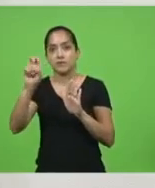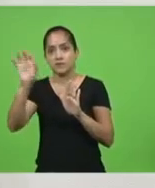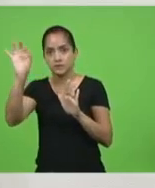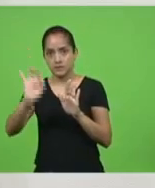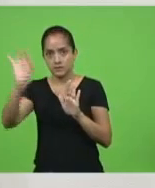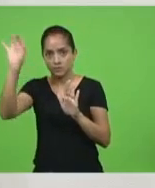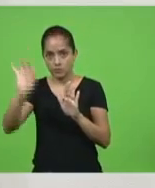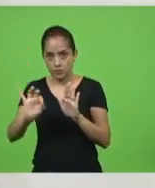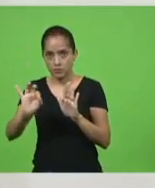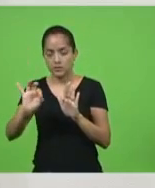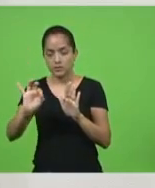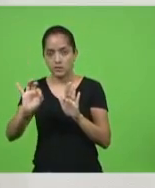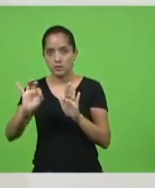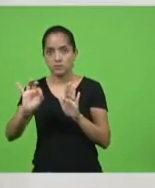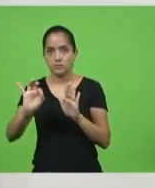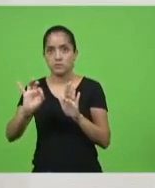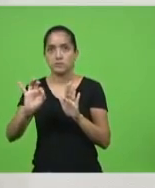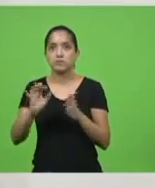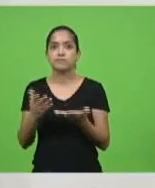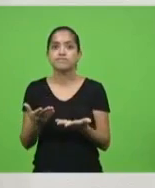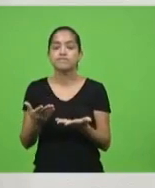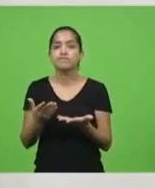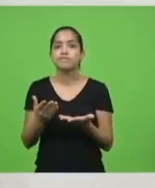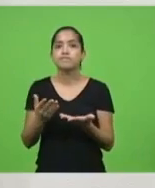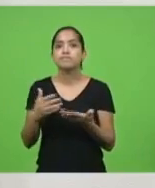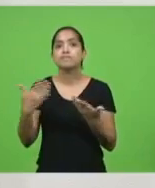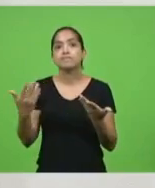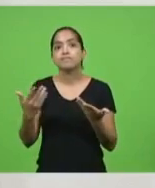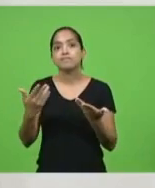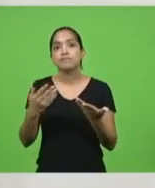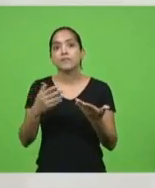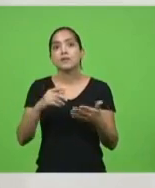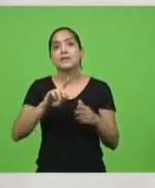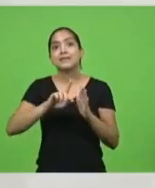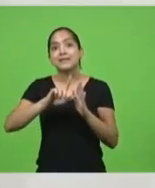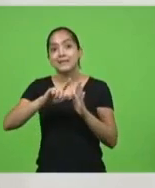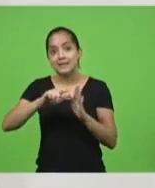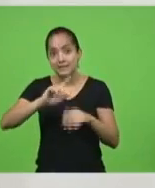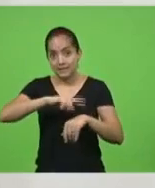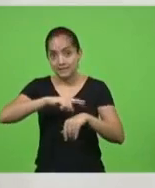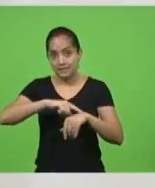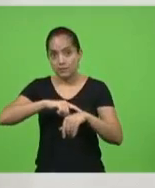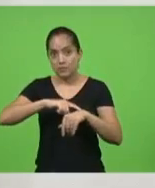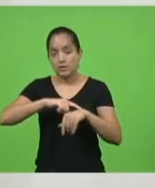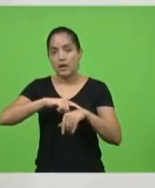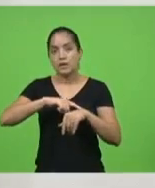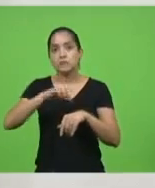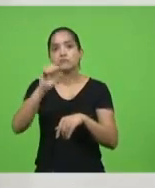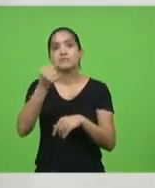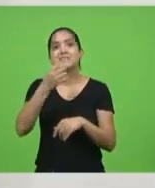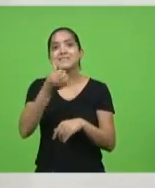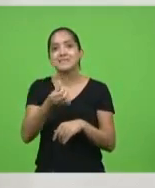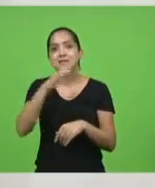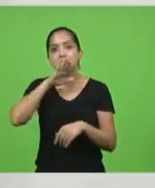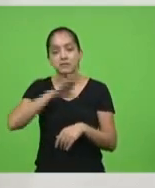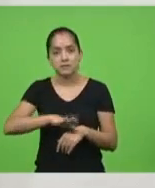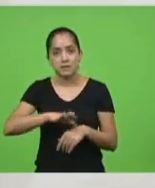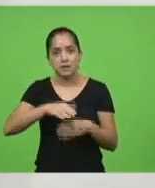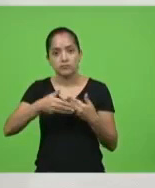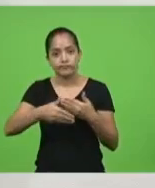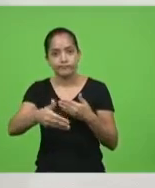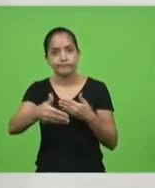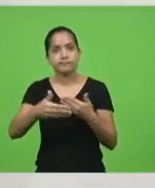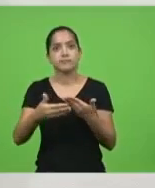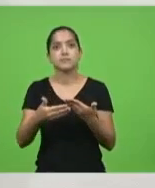faturamento acontece após as 18 horas. Então tem que fechar segundo essa